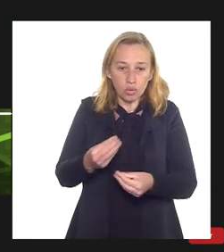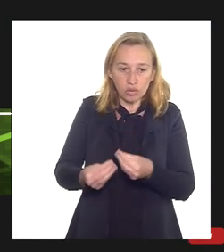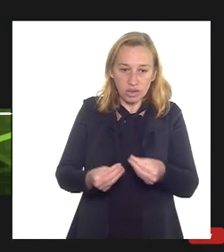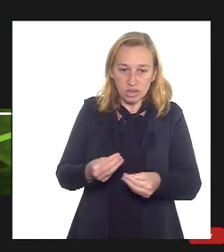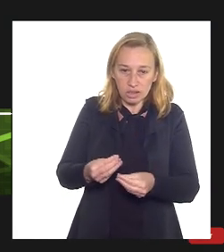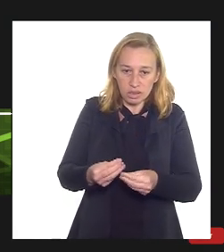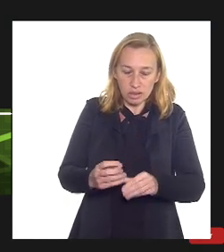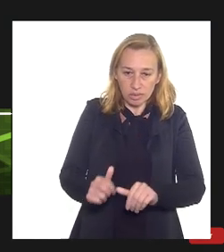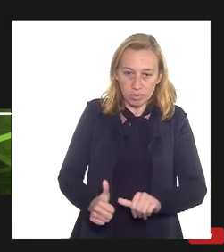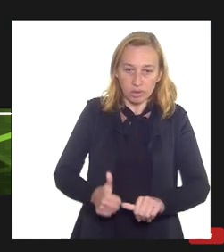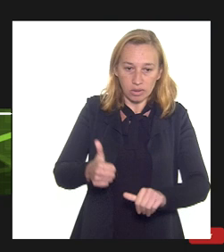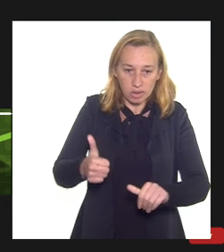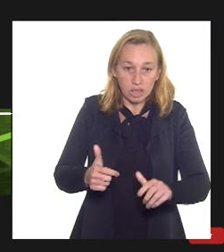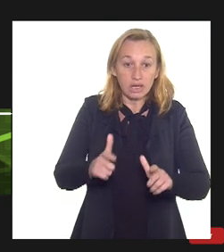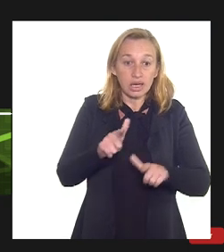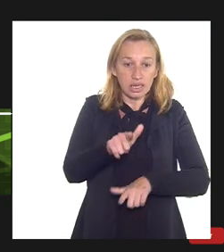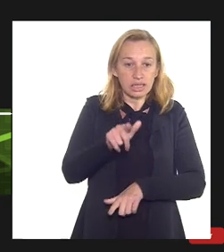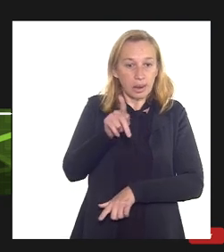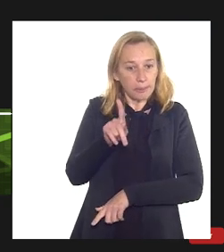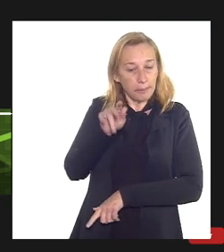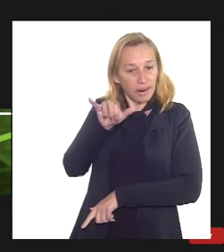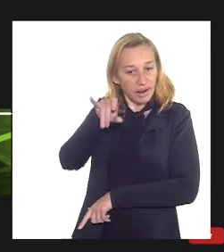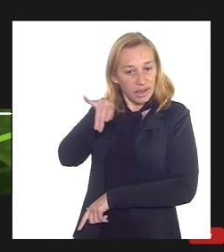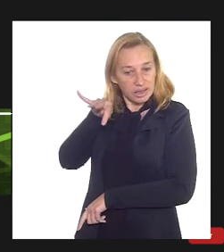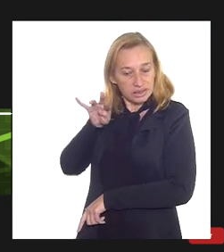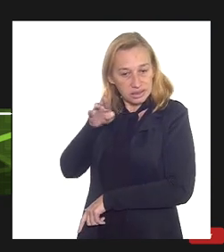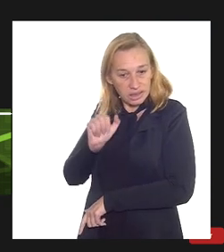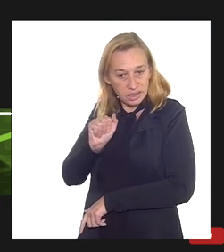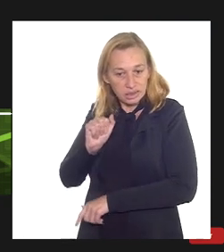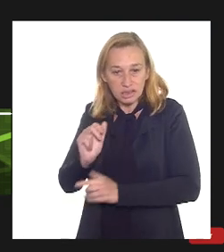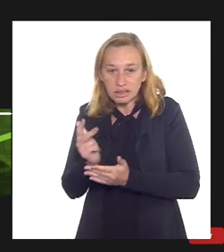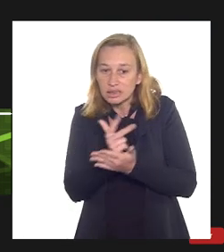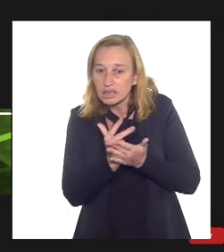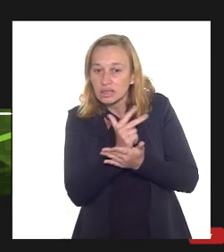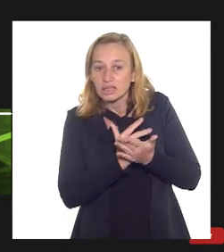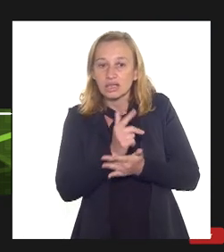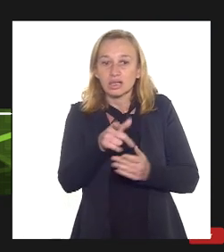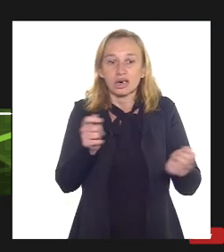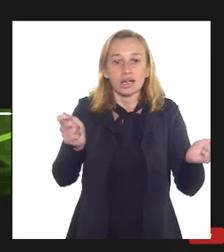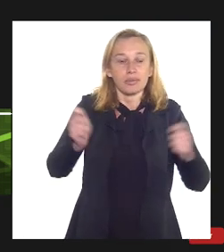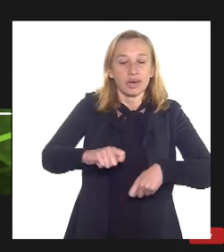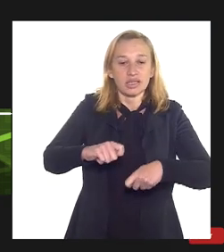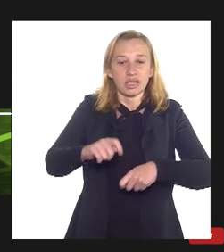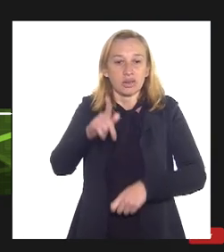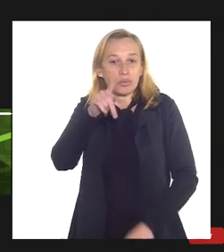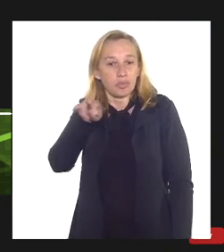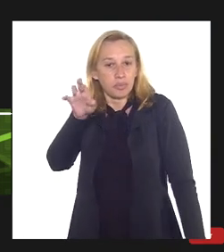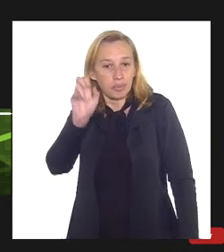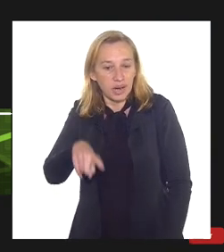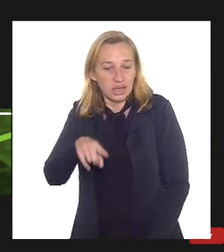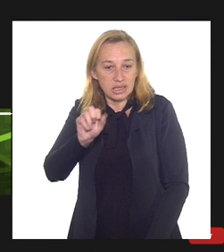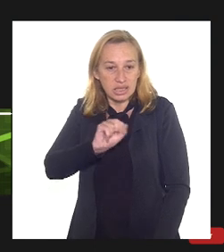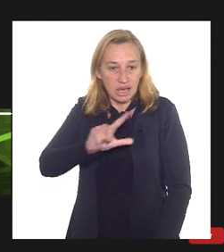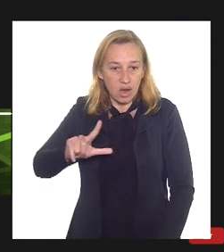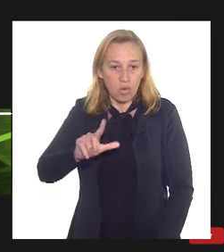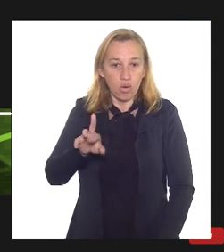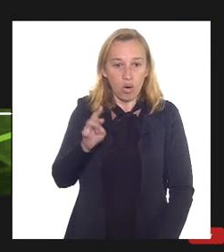de uma visão aérea. Essa planta tem, então, essa capacidade de receber o gás do pré-sal, que a rota 3,